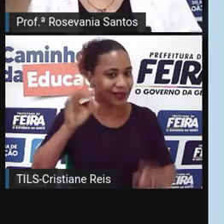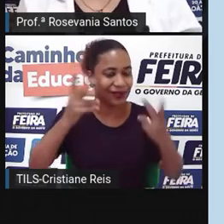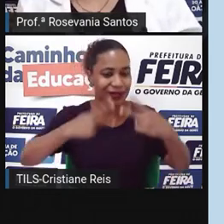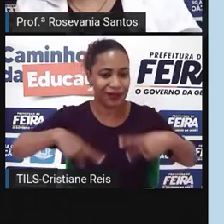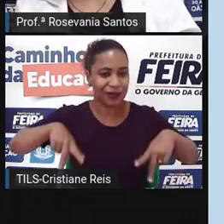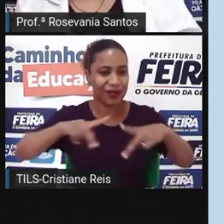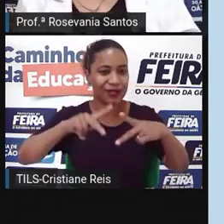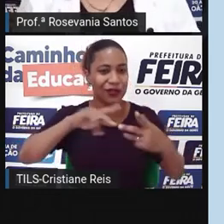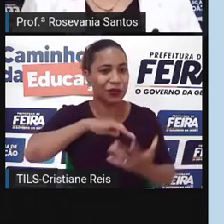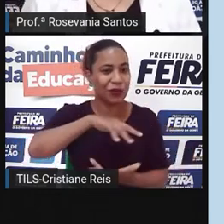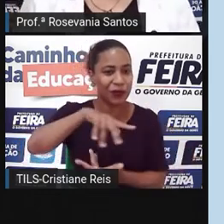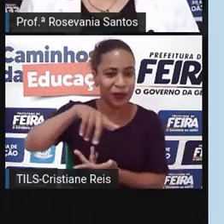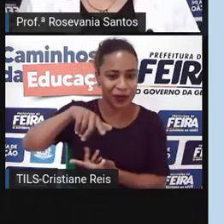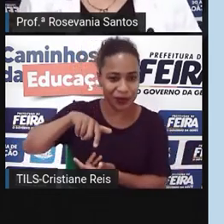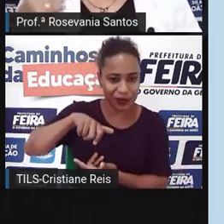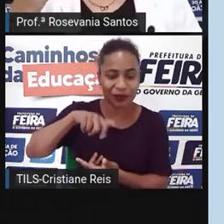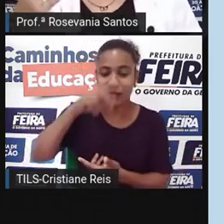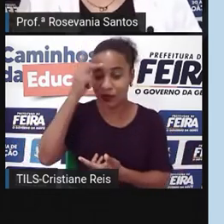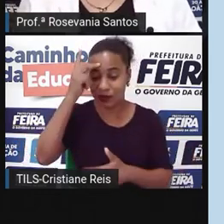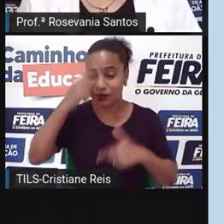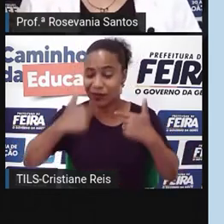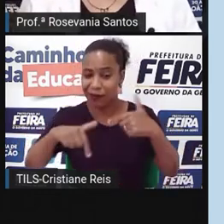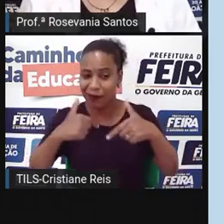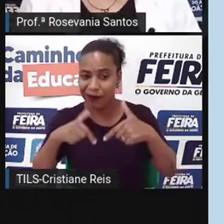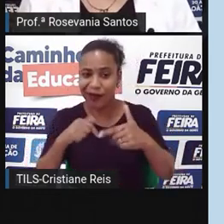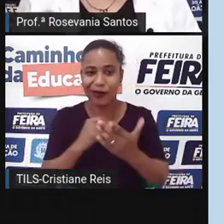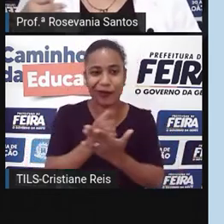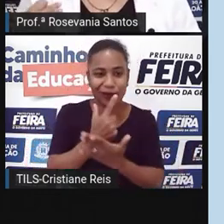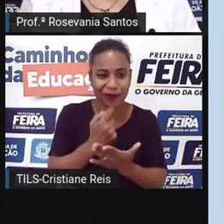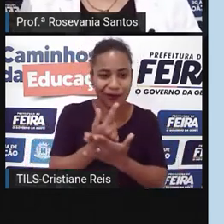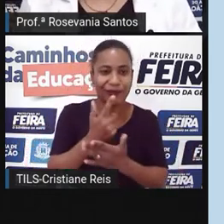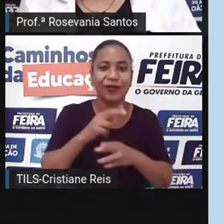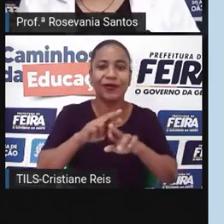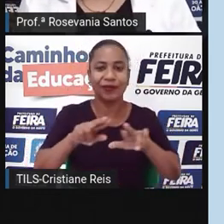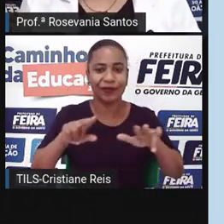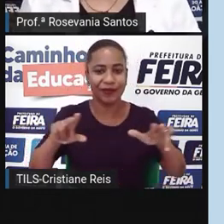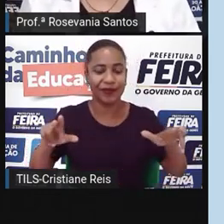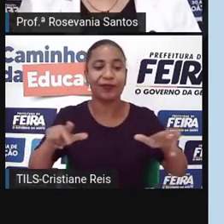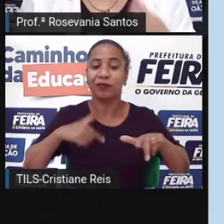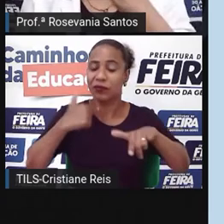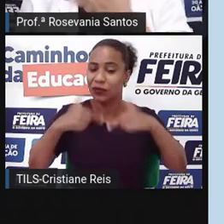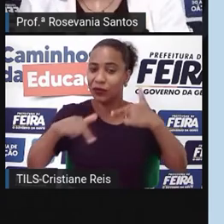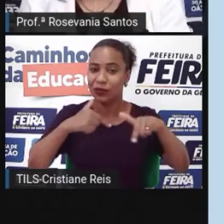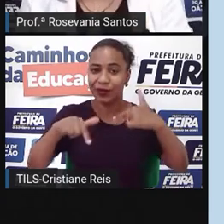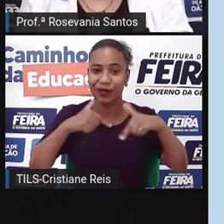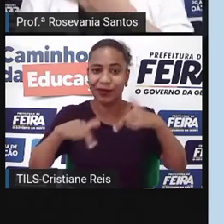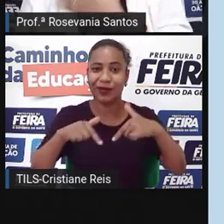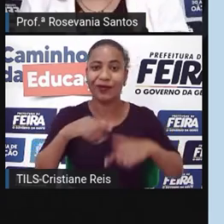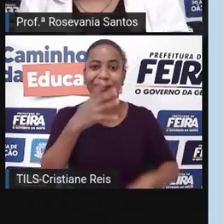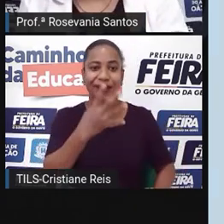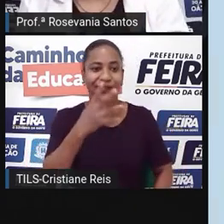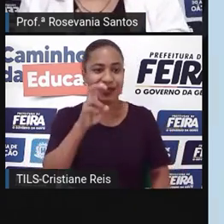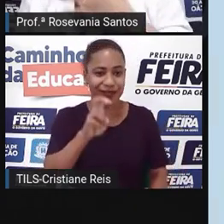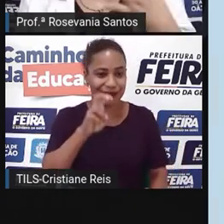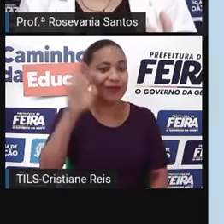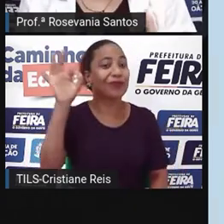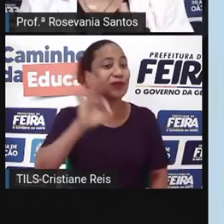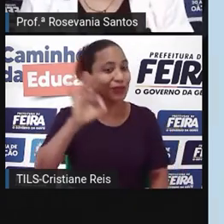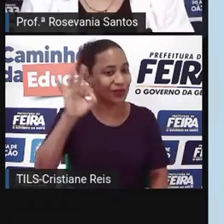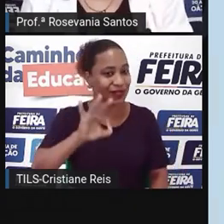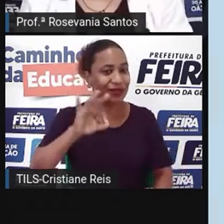consumir, muita gente para trabalhar. 45% da força de trabalho. Então, percebam que os dados